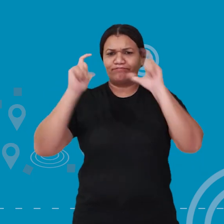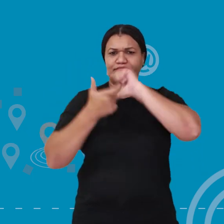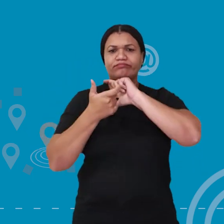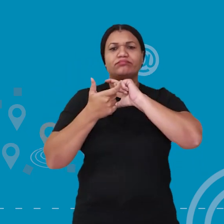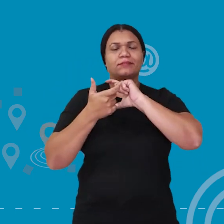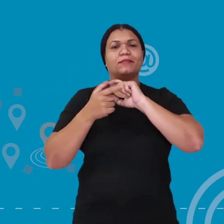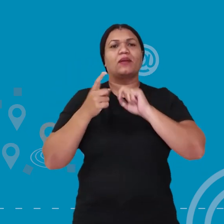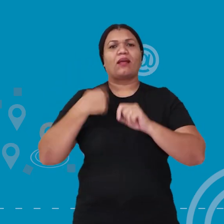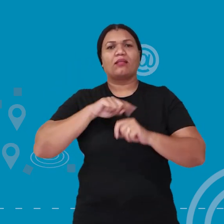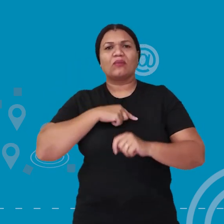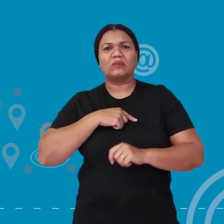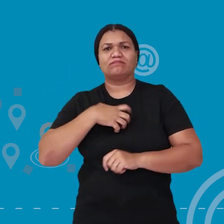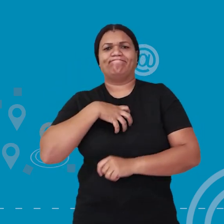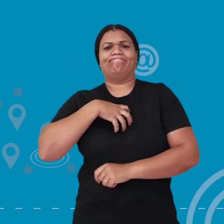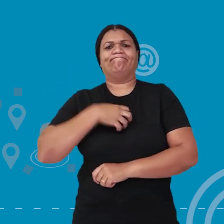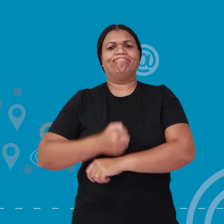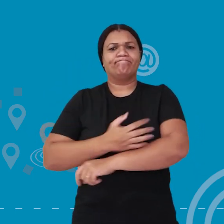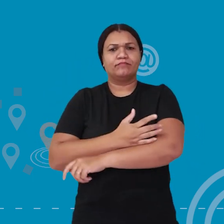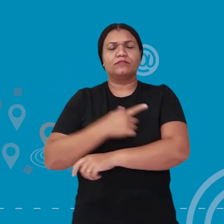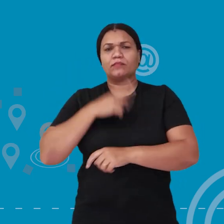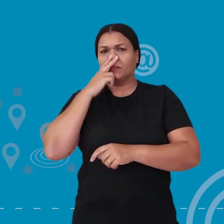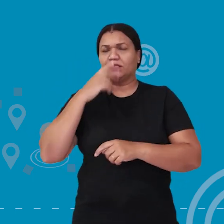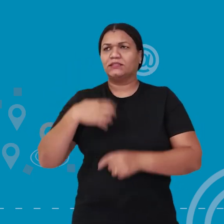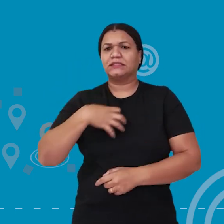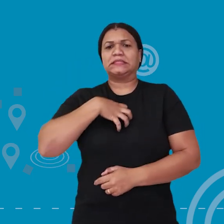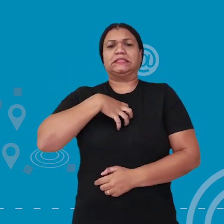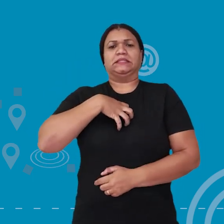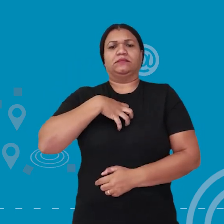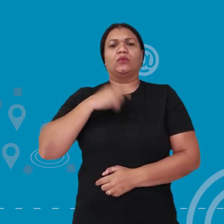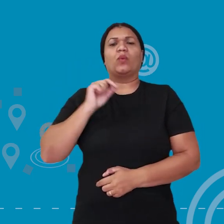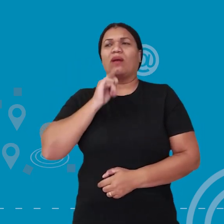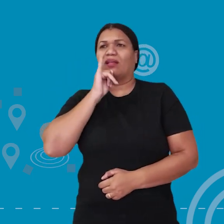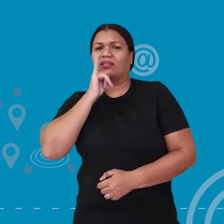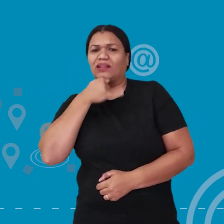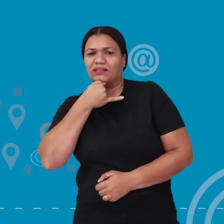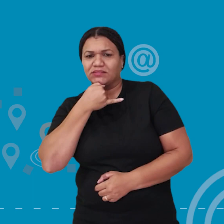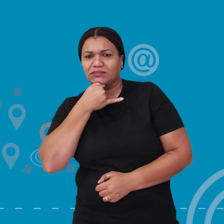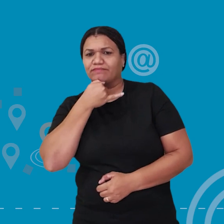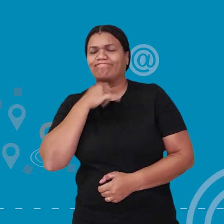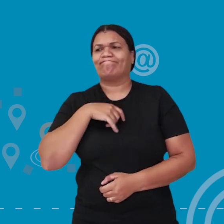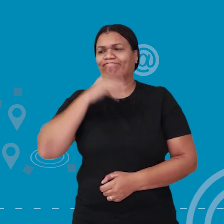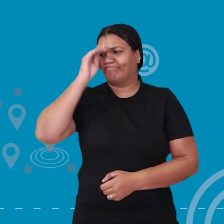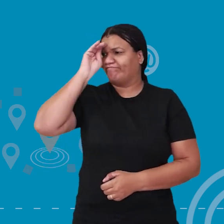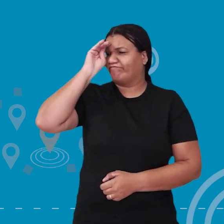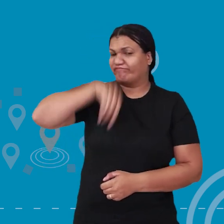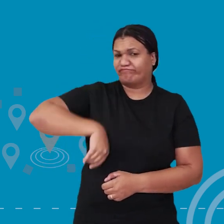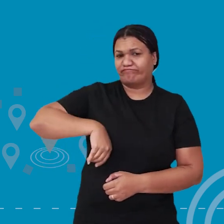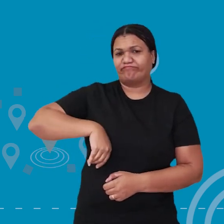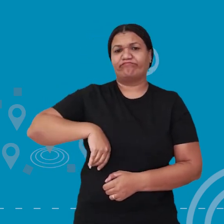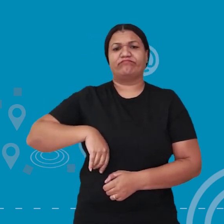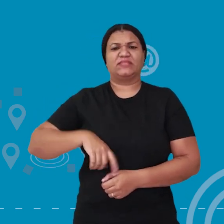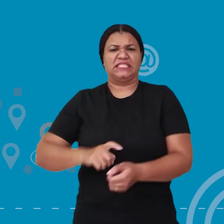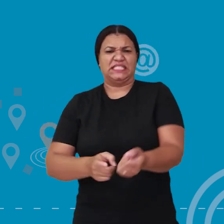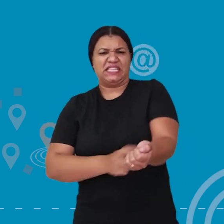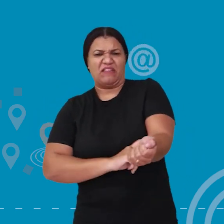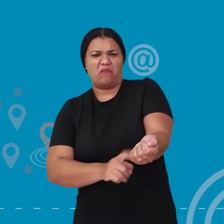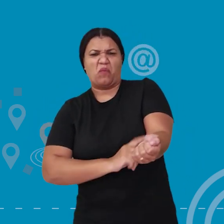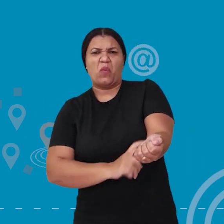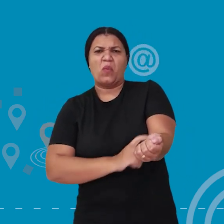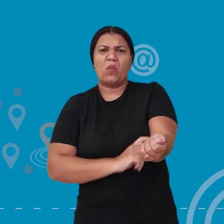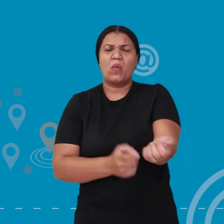humor comumente associado aos sentimentos de tristeza, desinteresse e